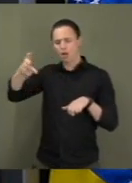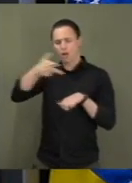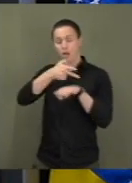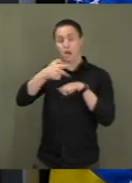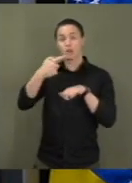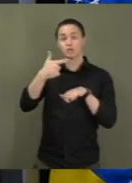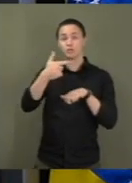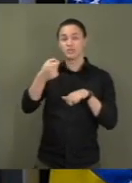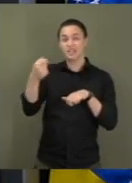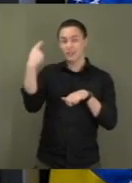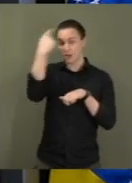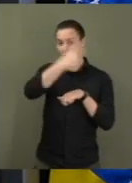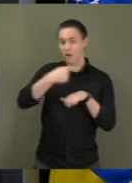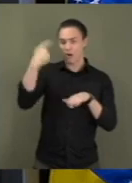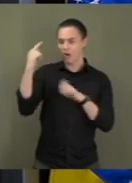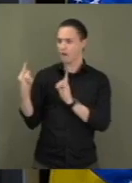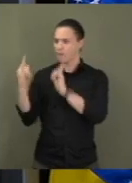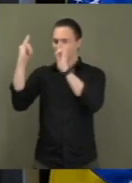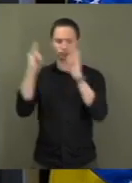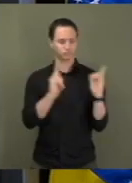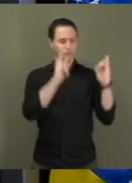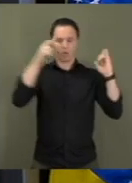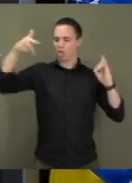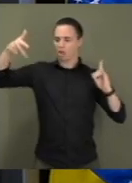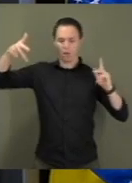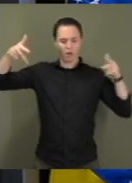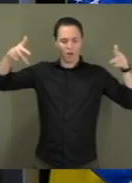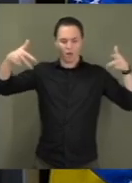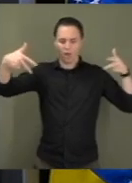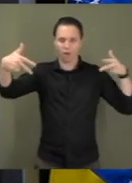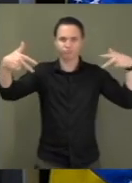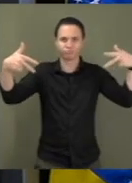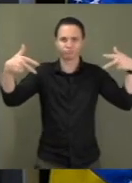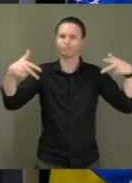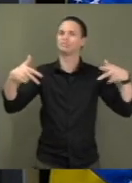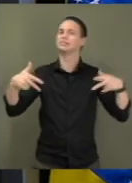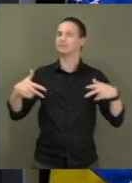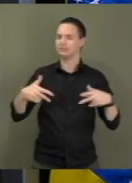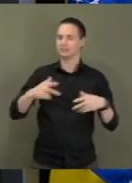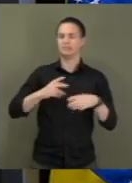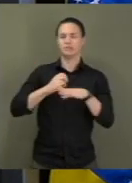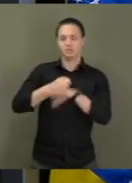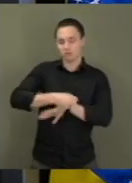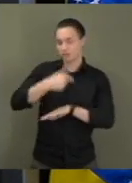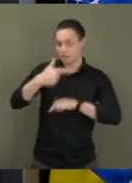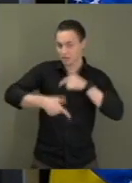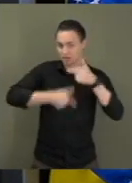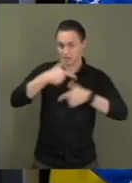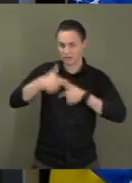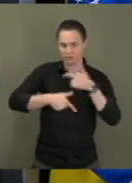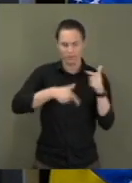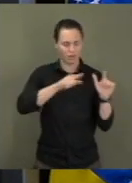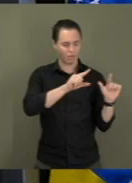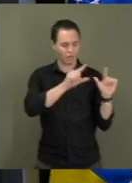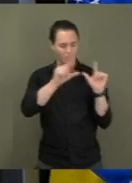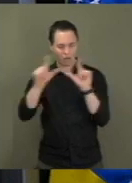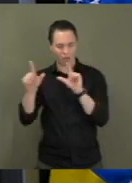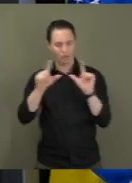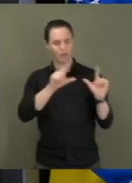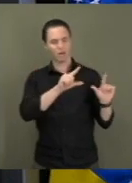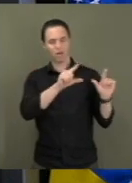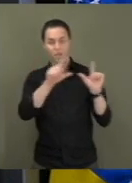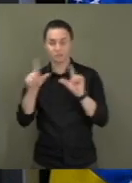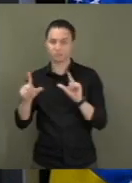prédios invadidos. Já pudemos atestar a importância dessa medida pelo impacto de